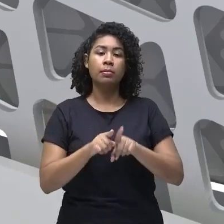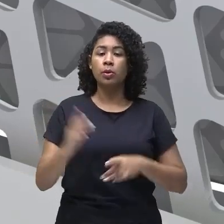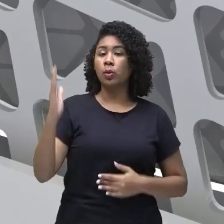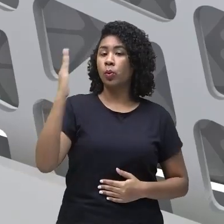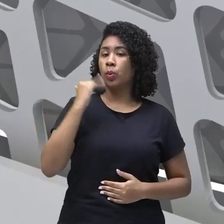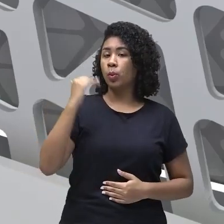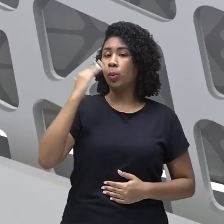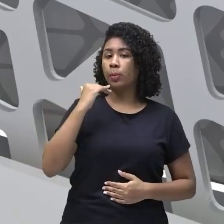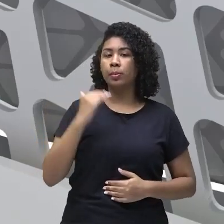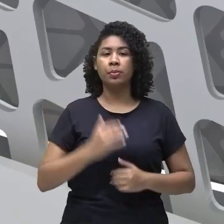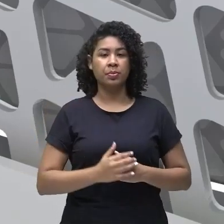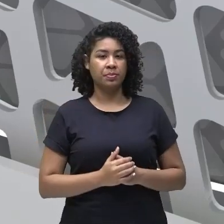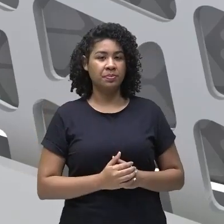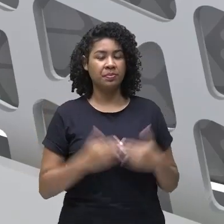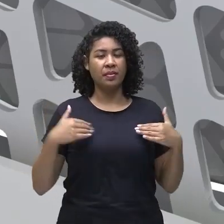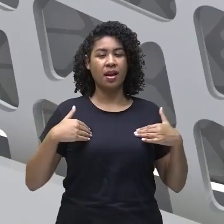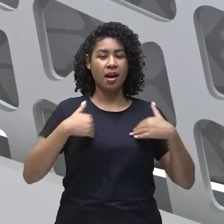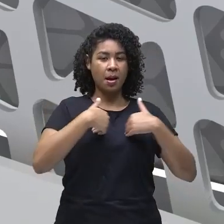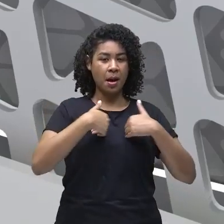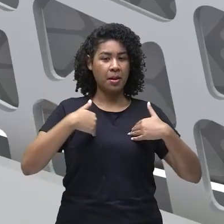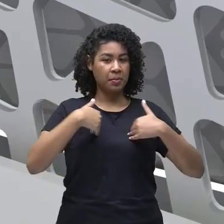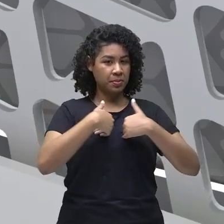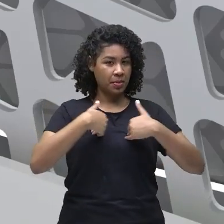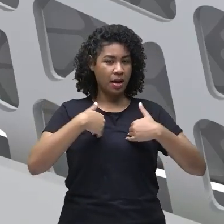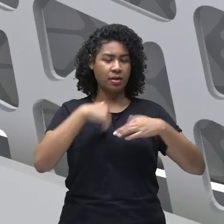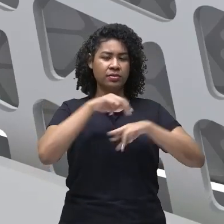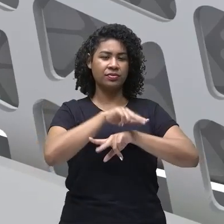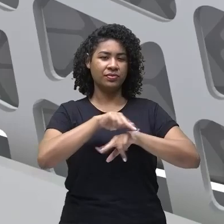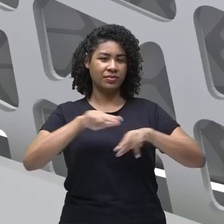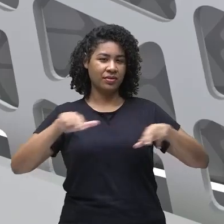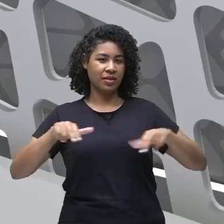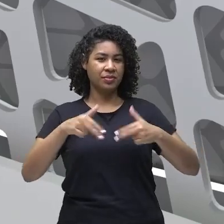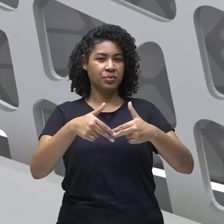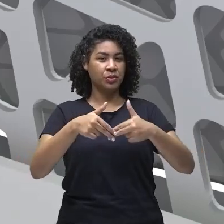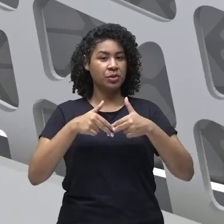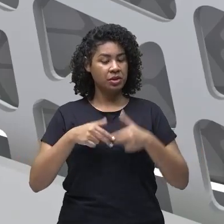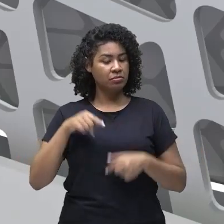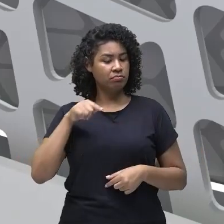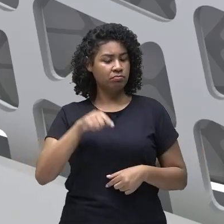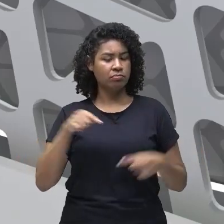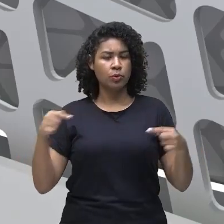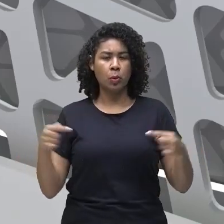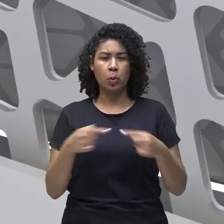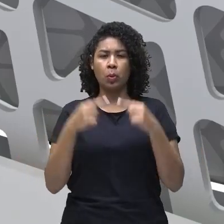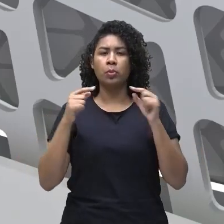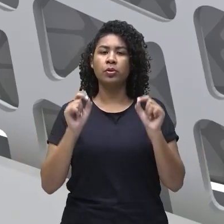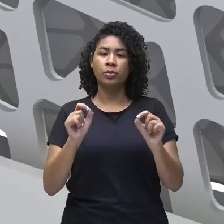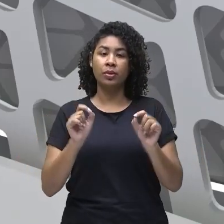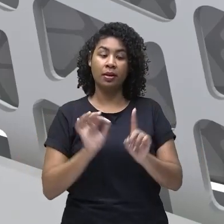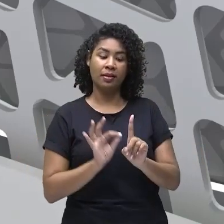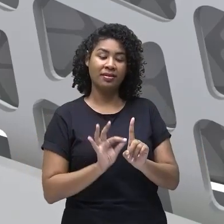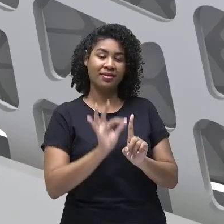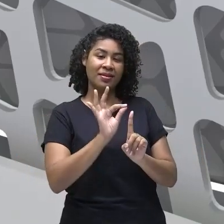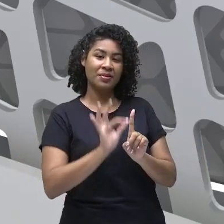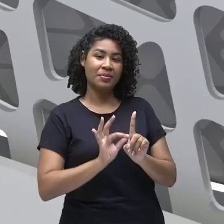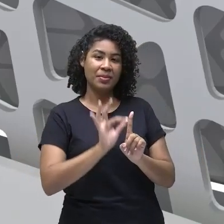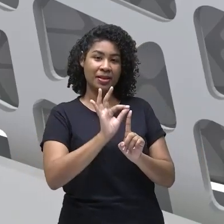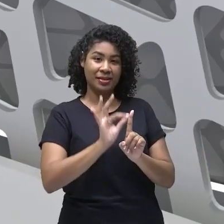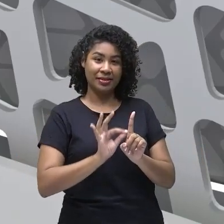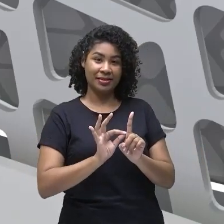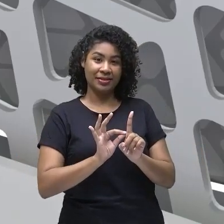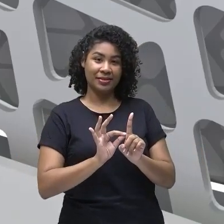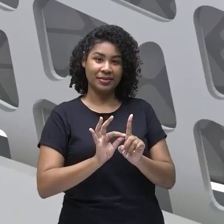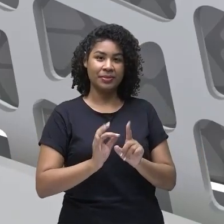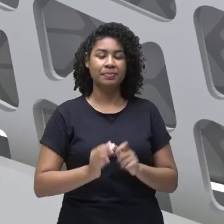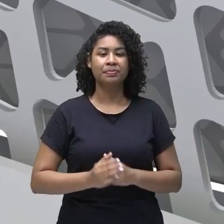animais sobrevivendo, tudo isso em relação, com relação à temperatura do nosso planeta.